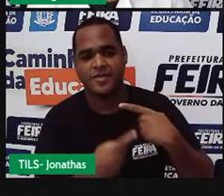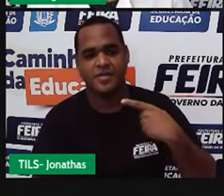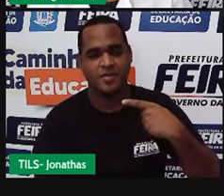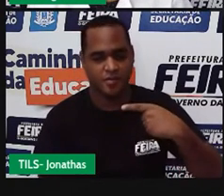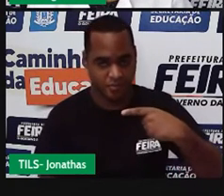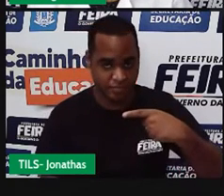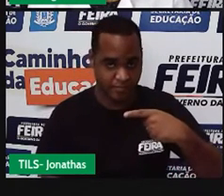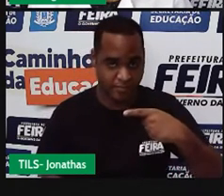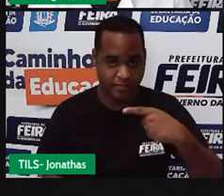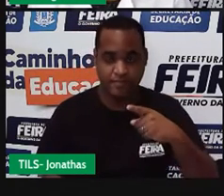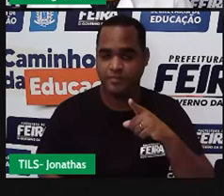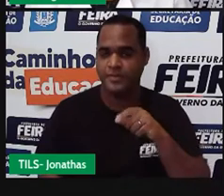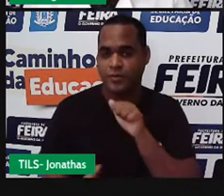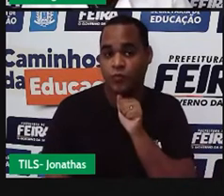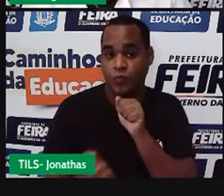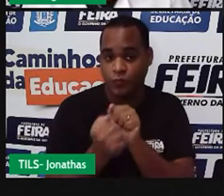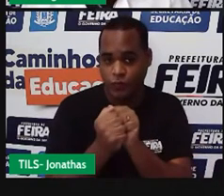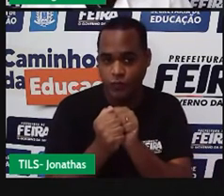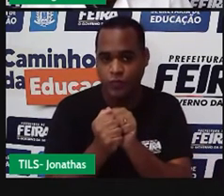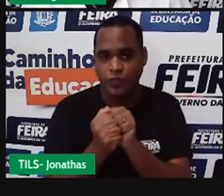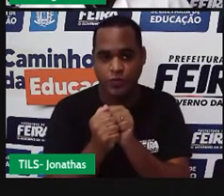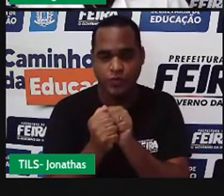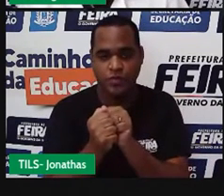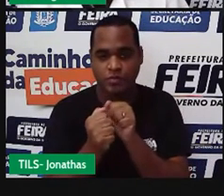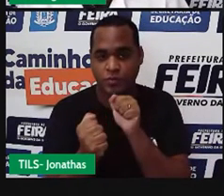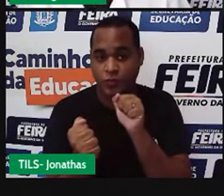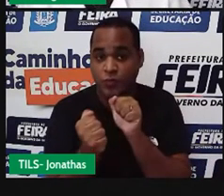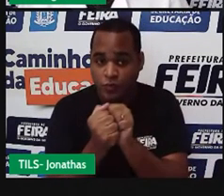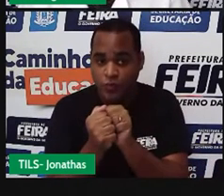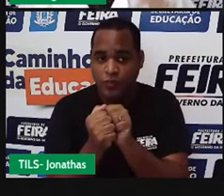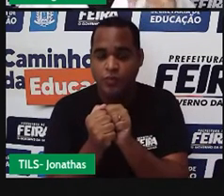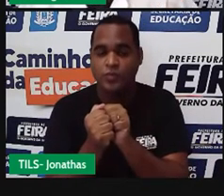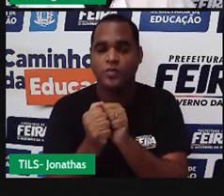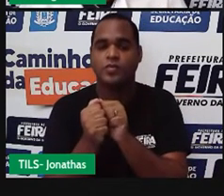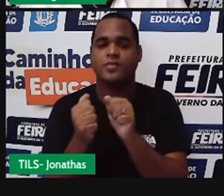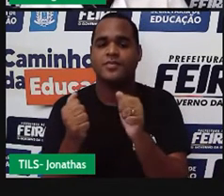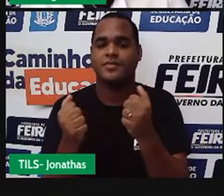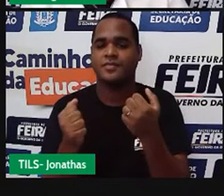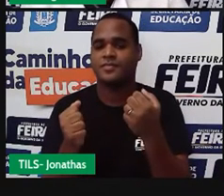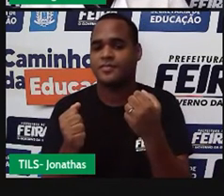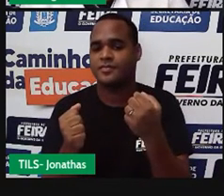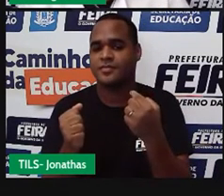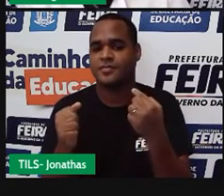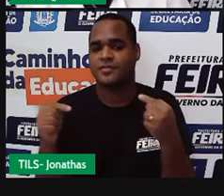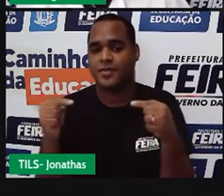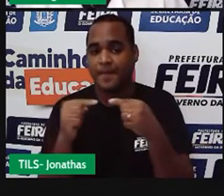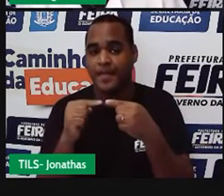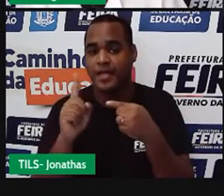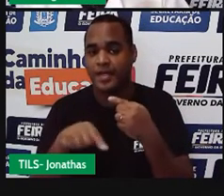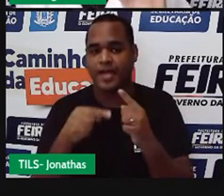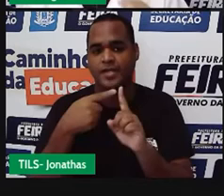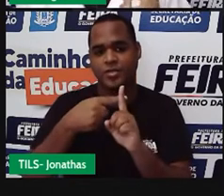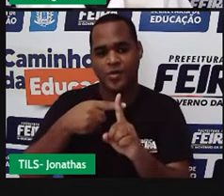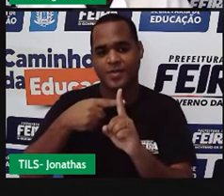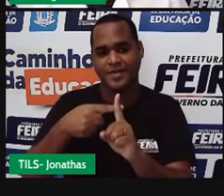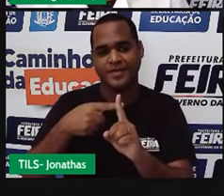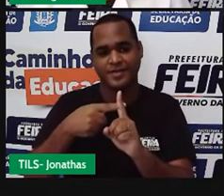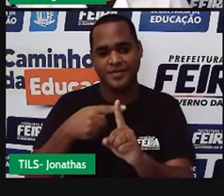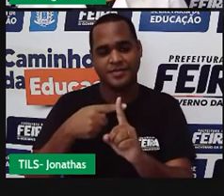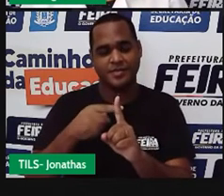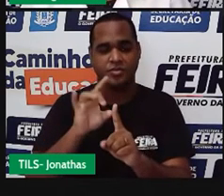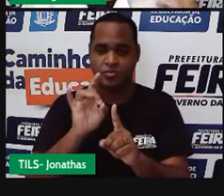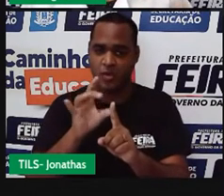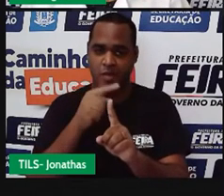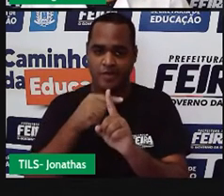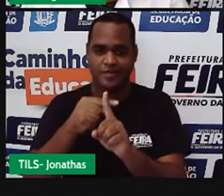juntar, entenda juntar, como a operação da adição, somar.